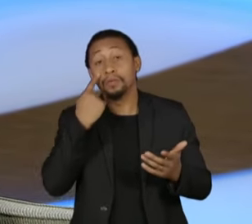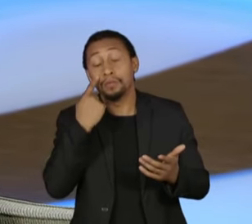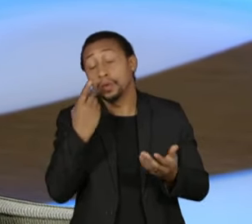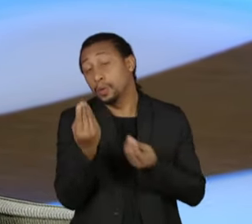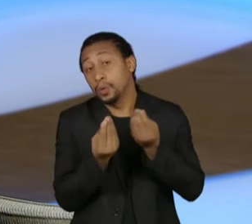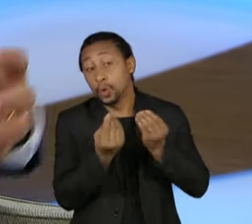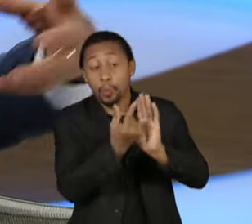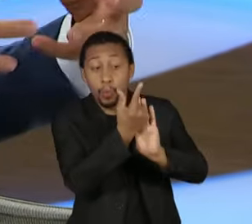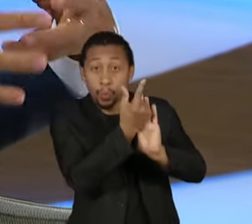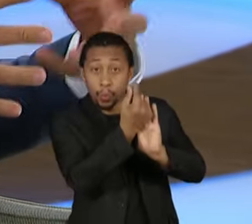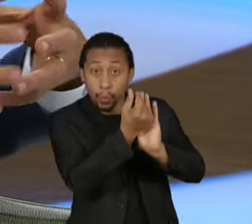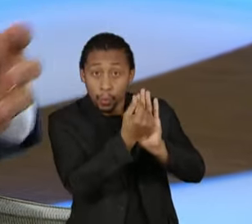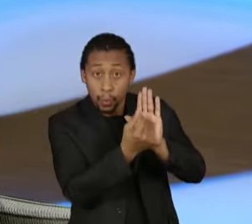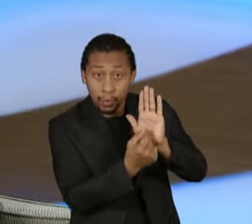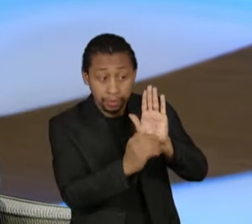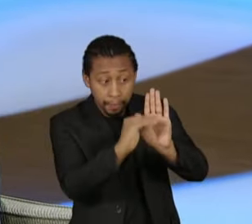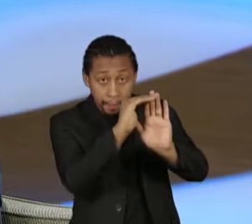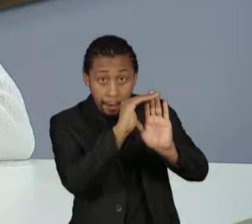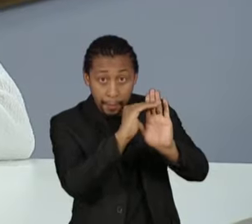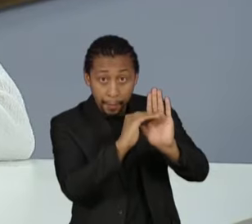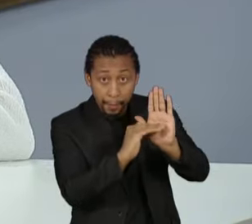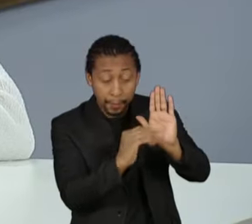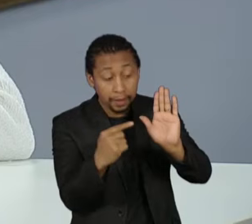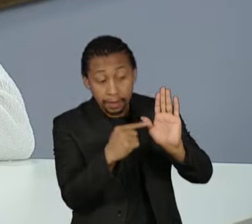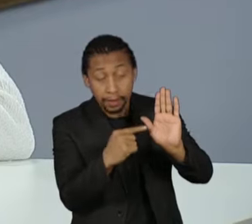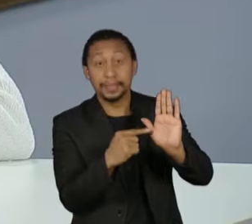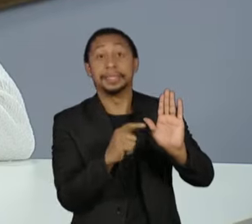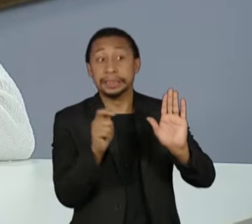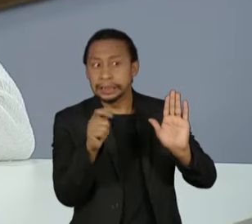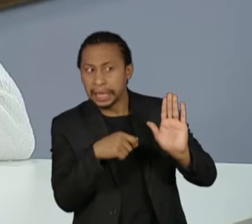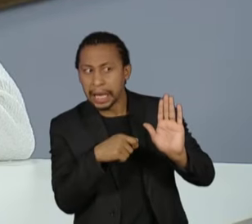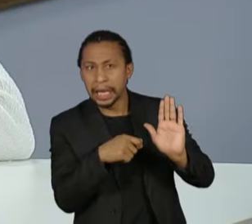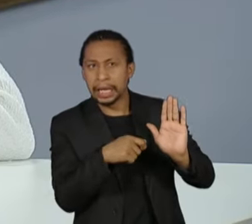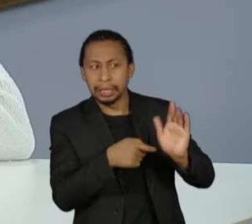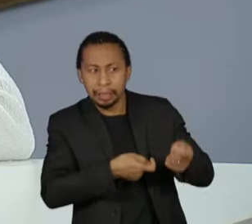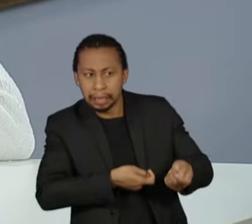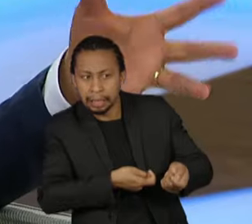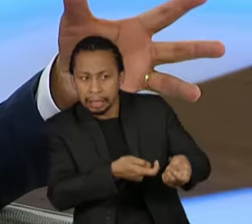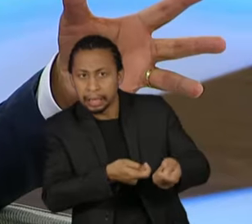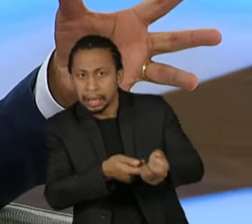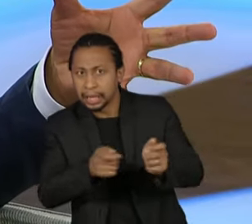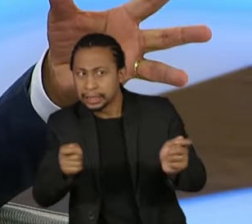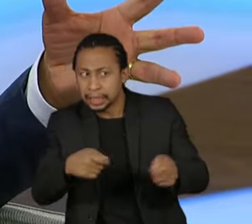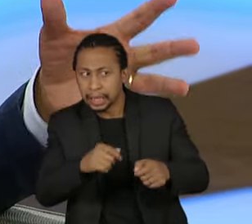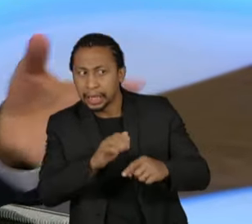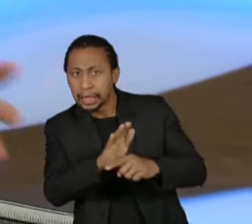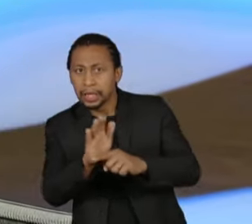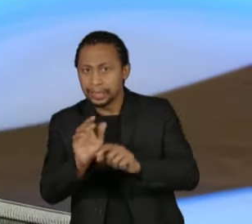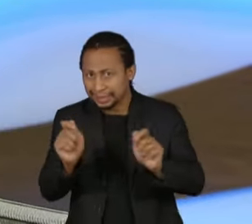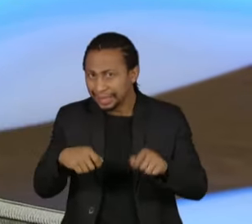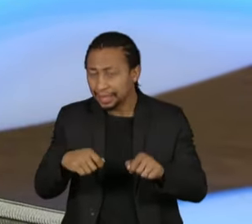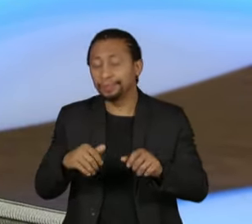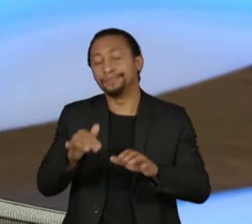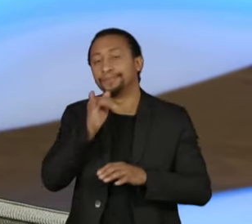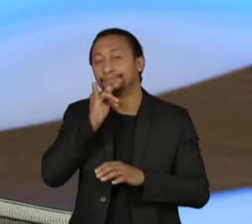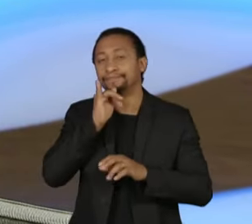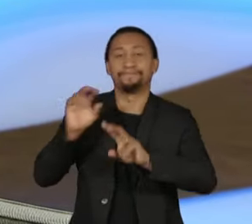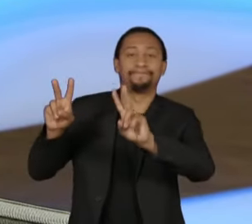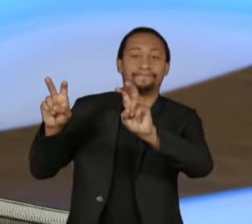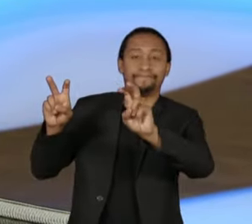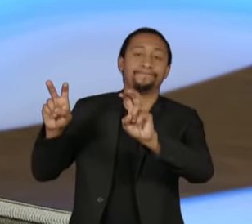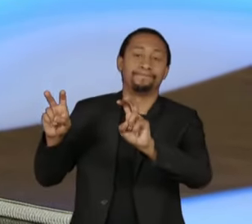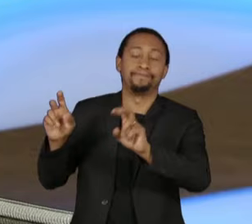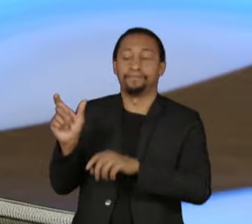o que chamamos de Bolsa Família. Os cálculos, quantas pessoas estão no cadastro, quantas pessoas